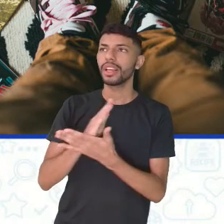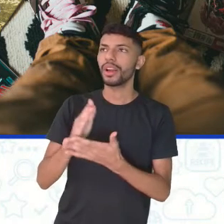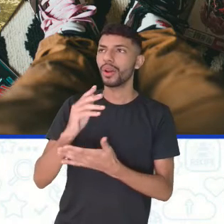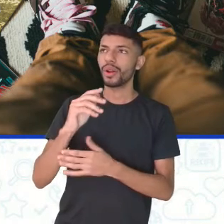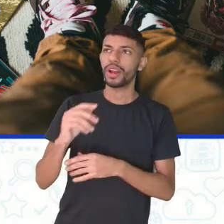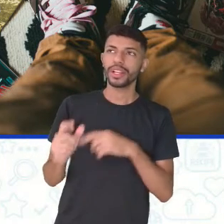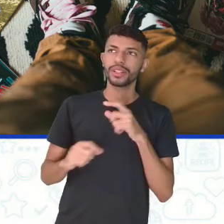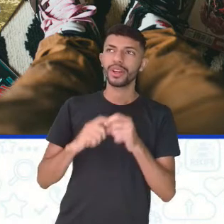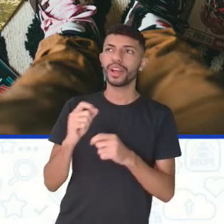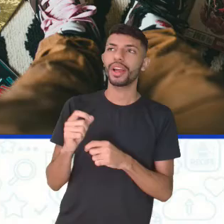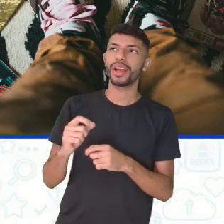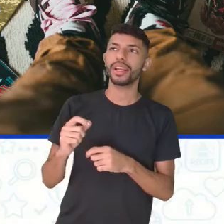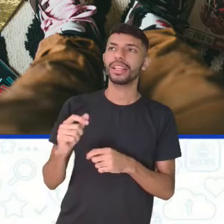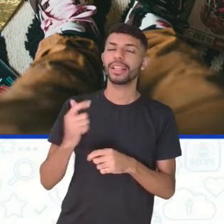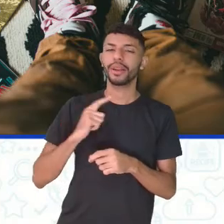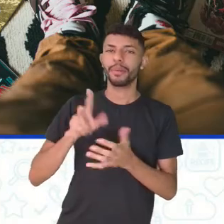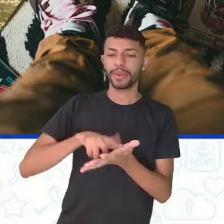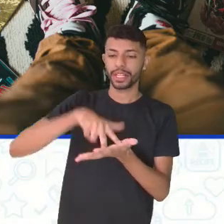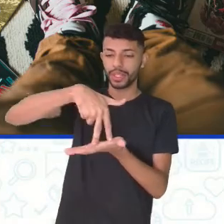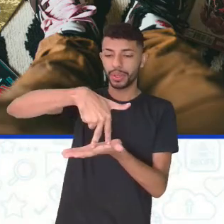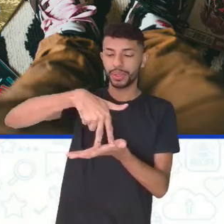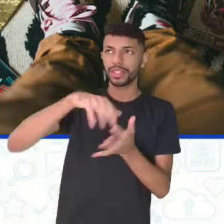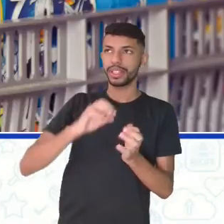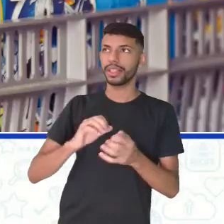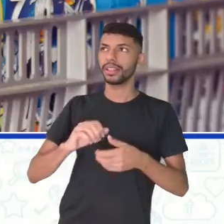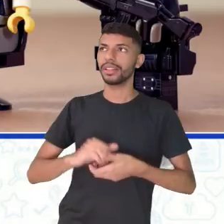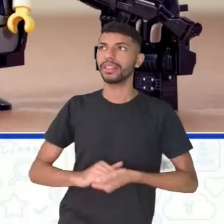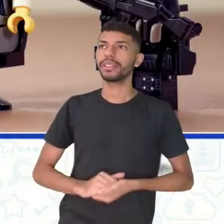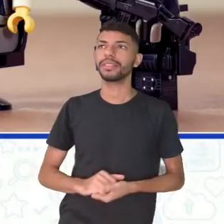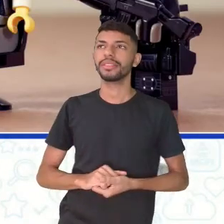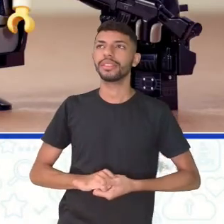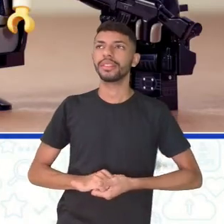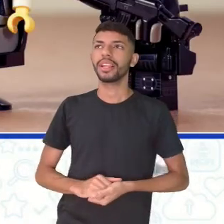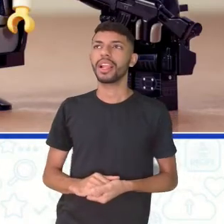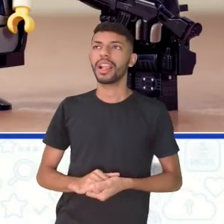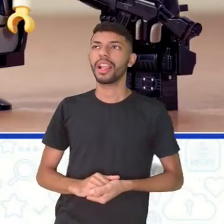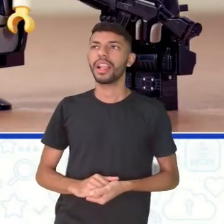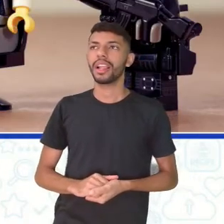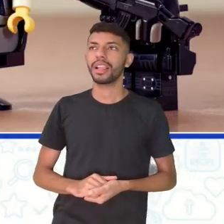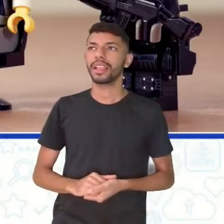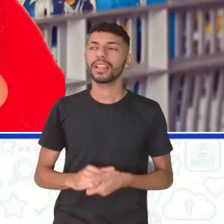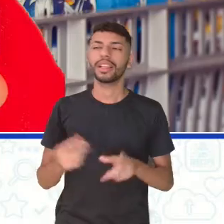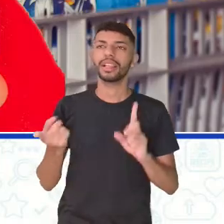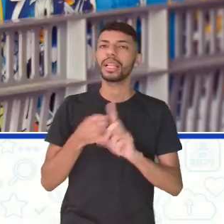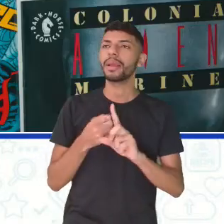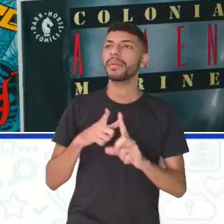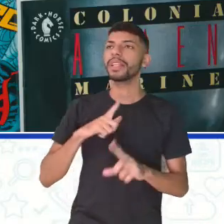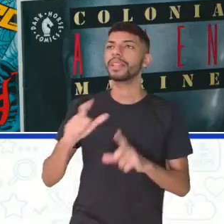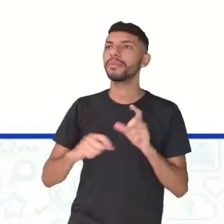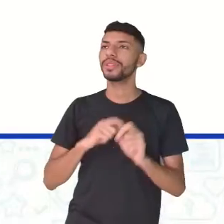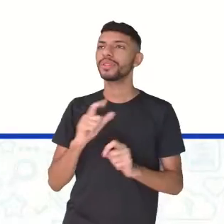aparecendo a calça e o tênis, tá? Só para descrever para os colegas de baixa visão. Então, temos também aqui, ó,